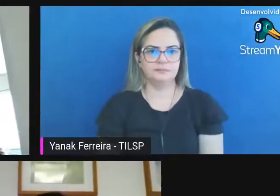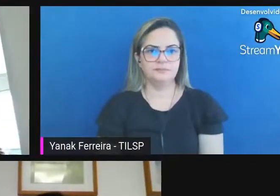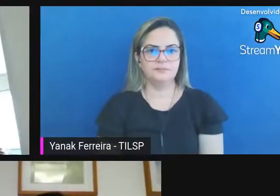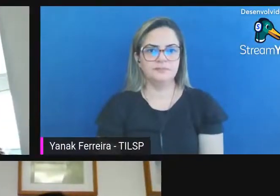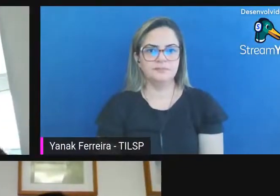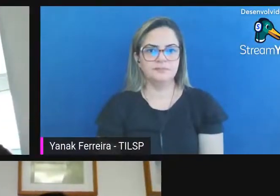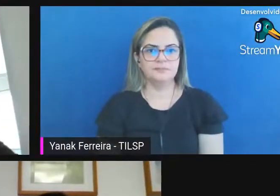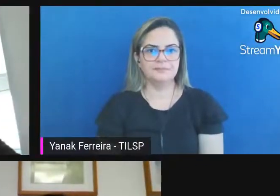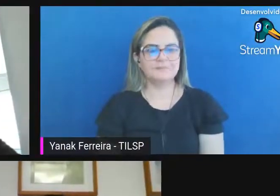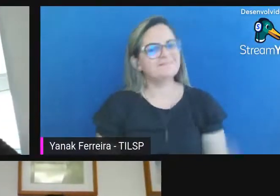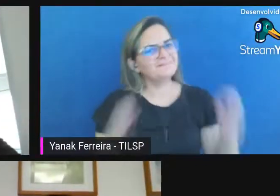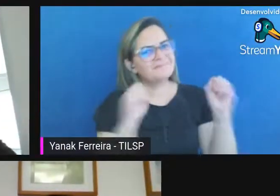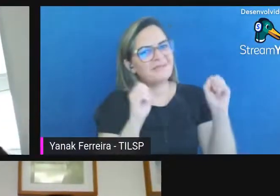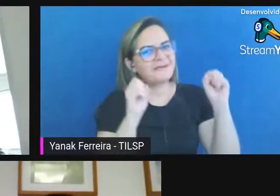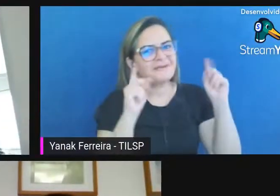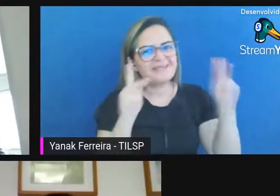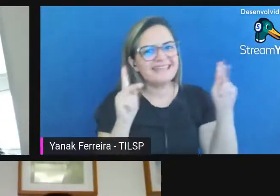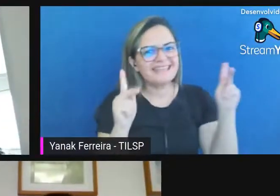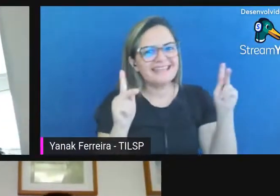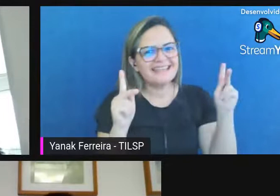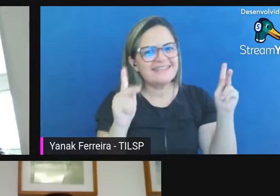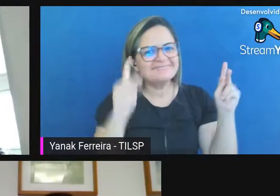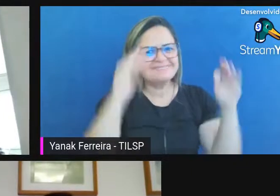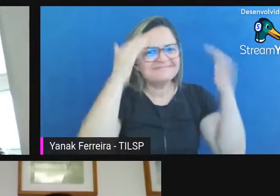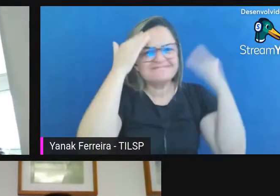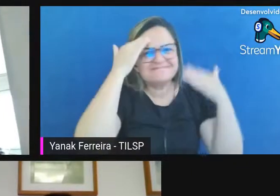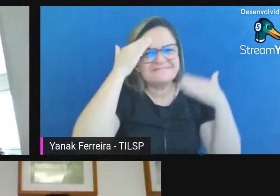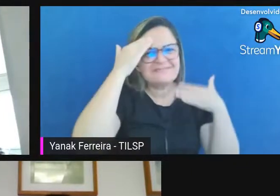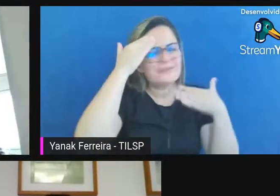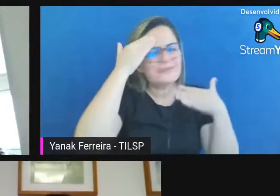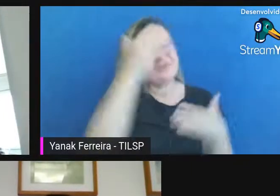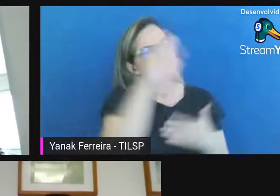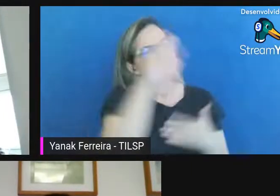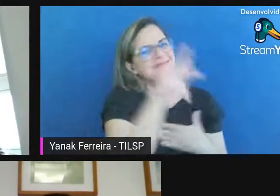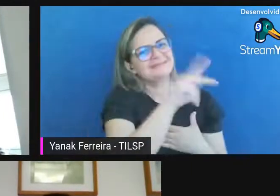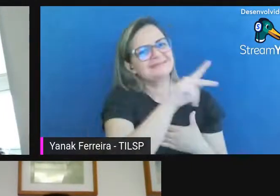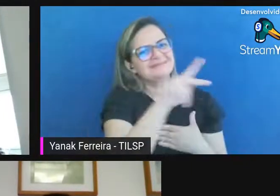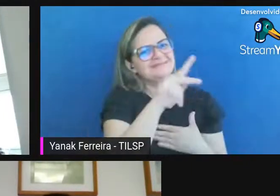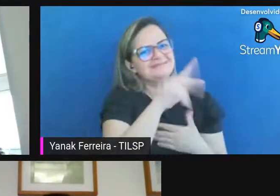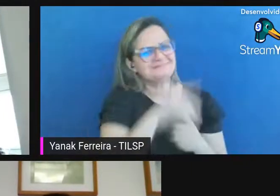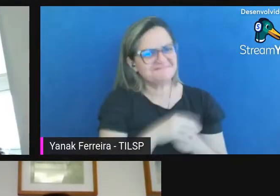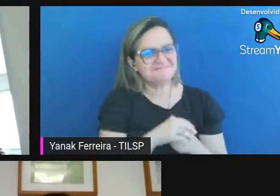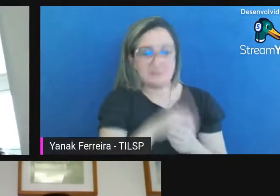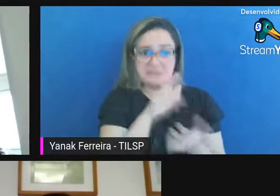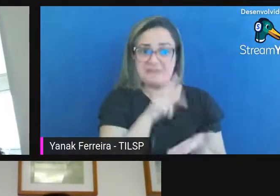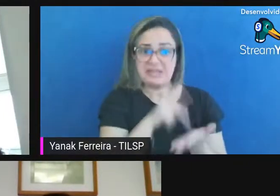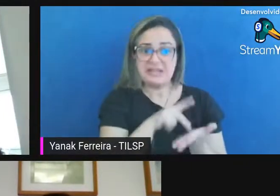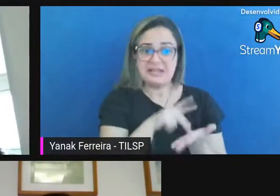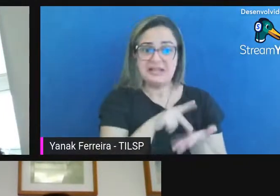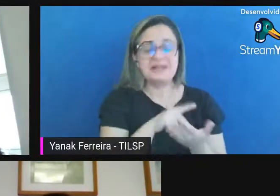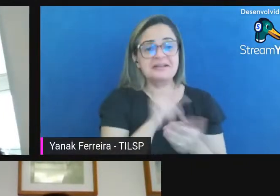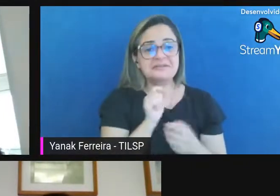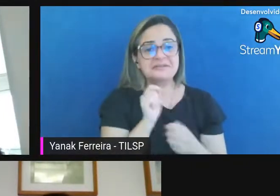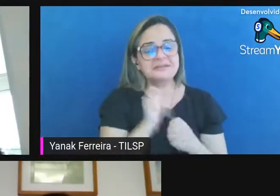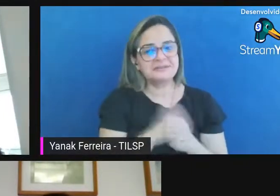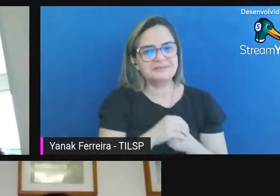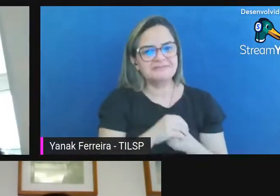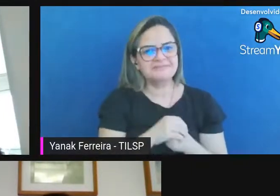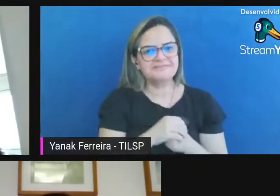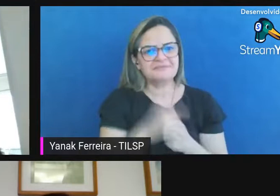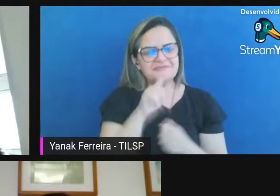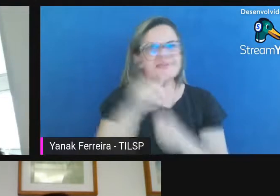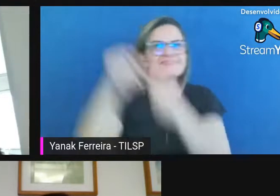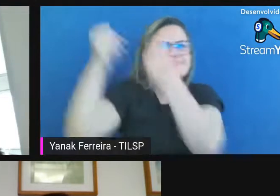ok agradeço muitíssimo professor de fato foram feitas